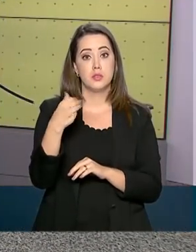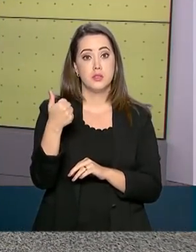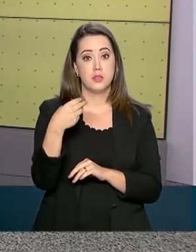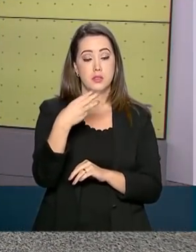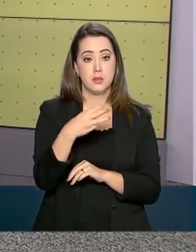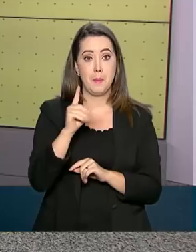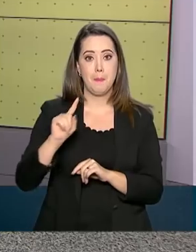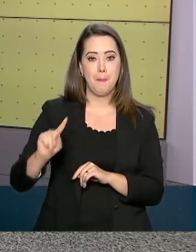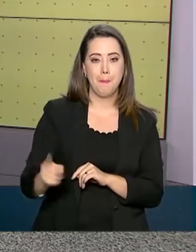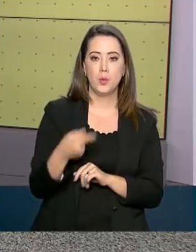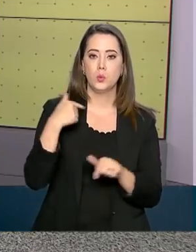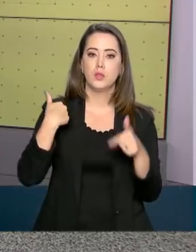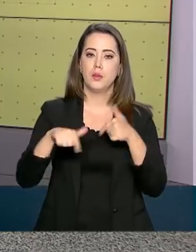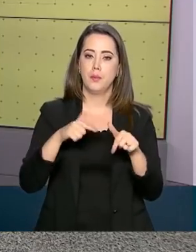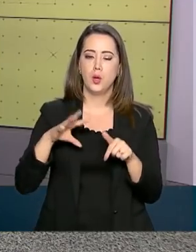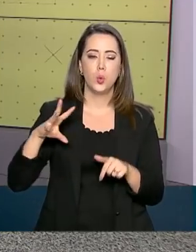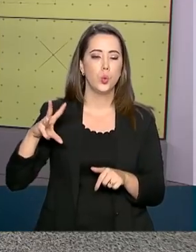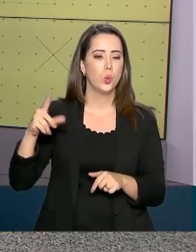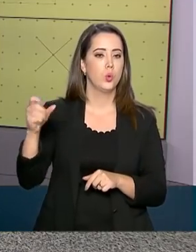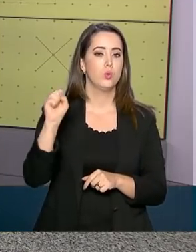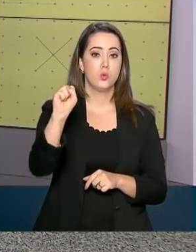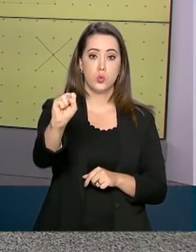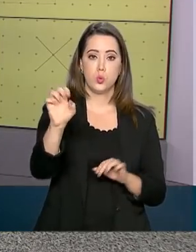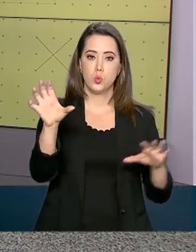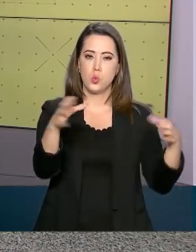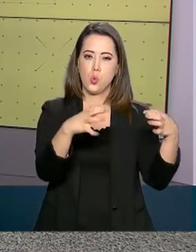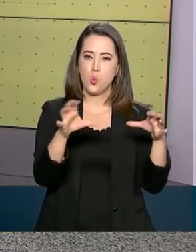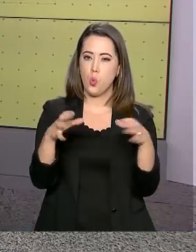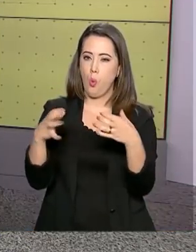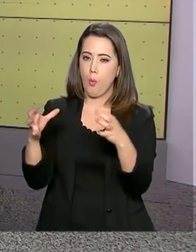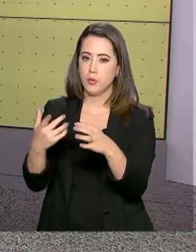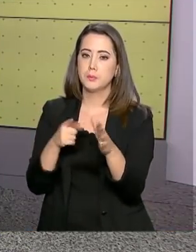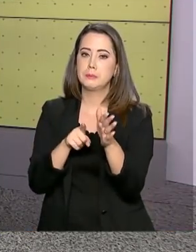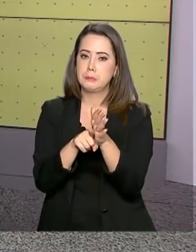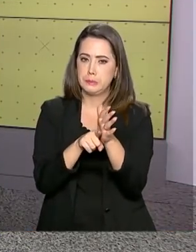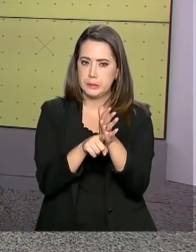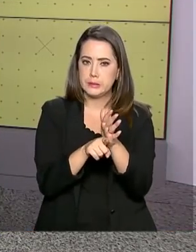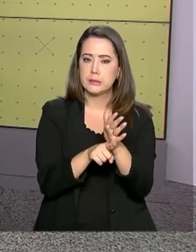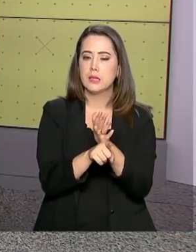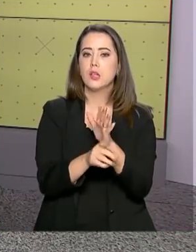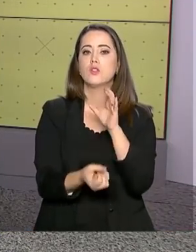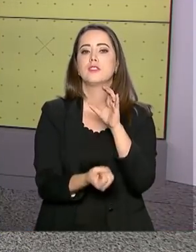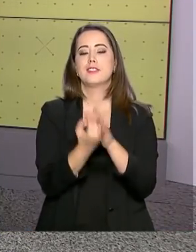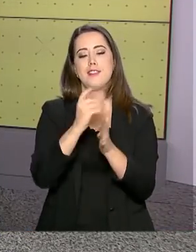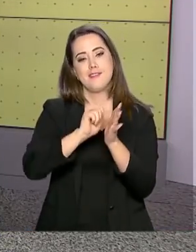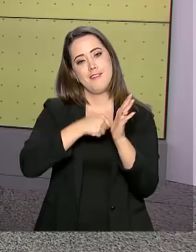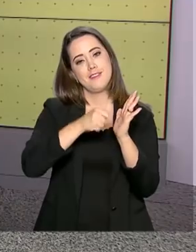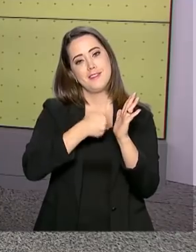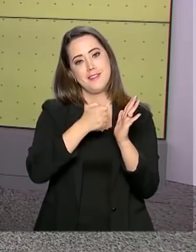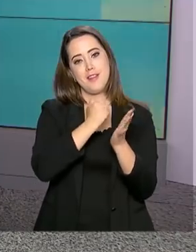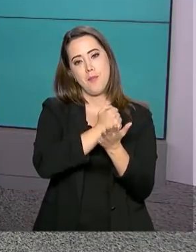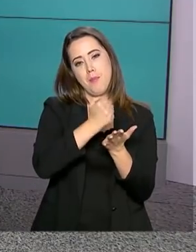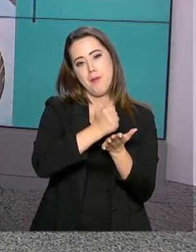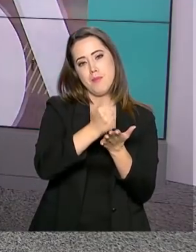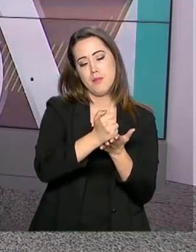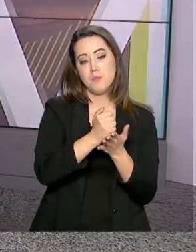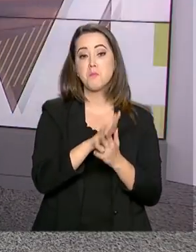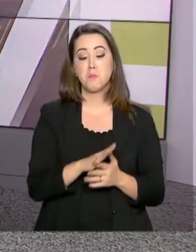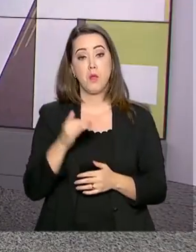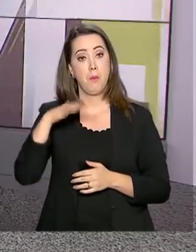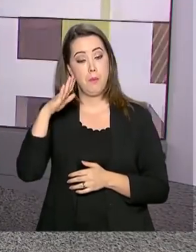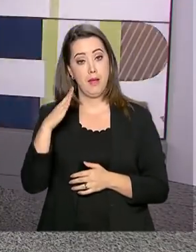mil empregos. Todos os oito setores pesquisados criaram empregos formais. Os destaques foram para os setores de serviços,